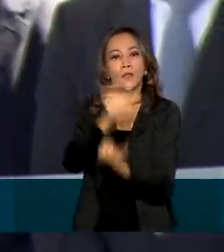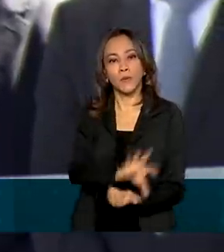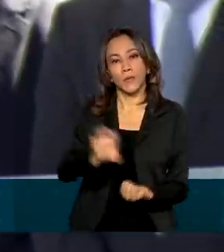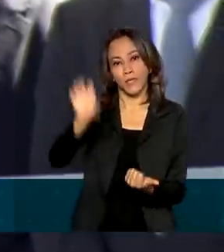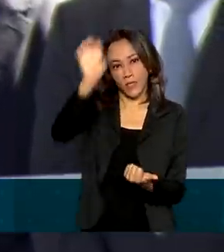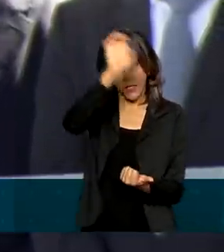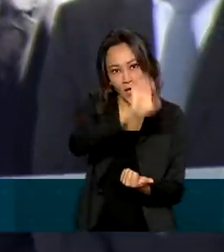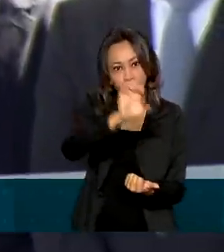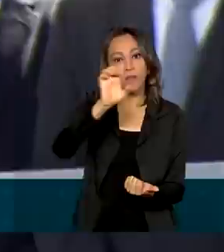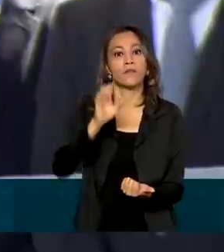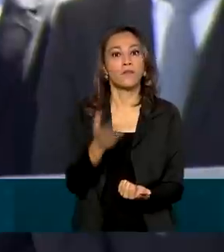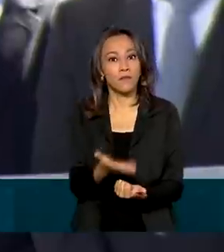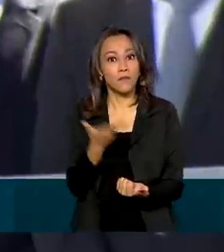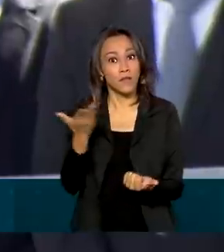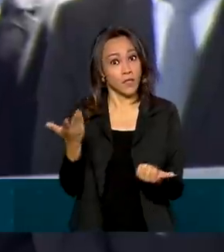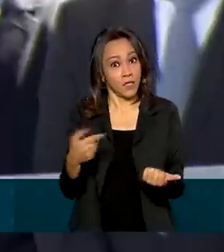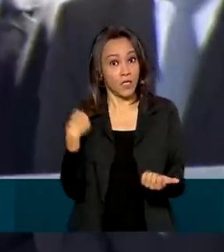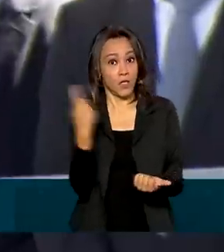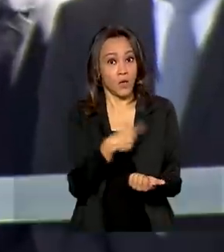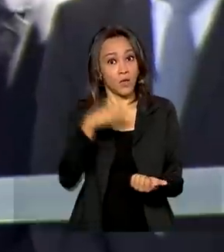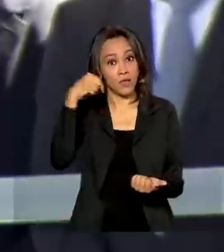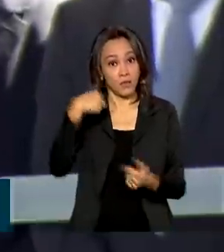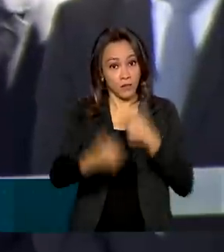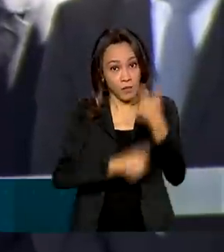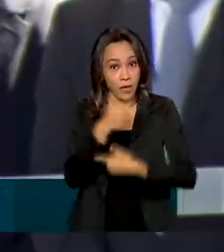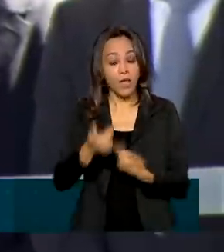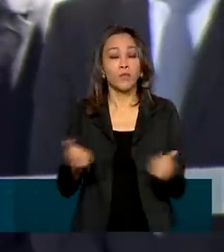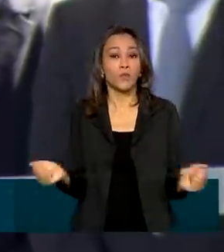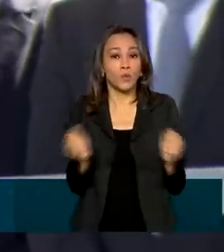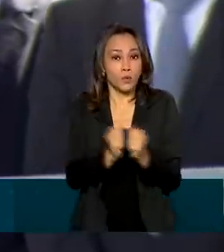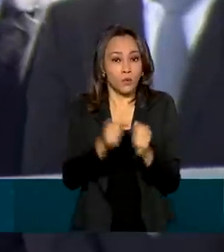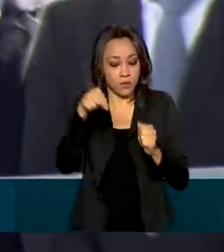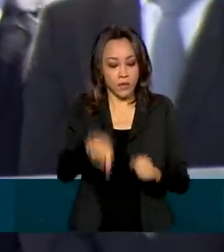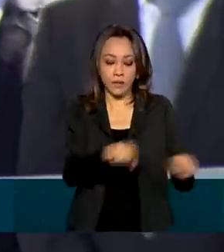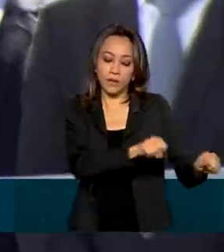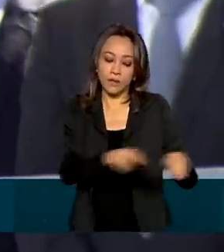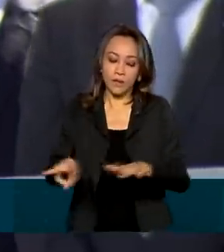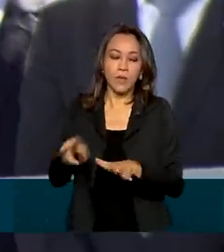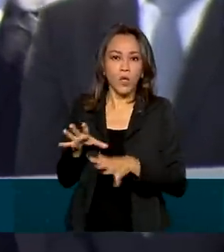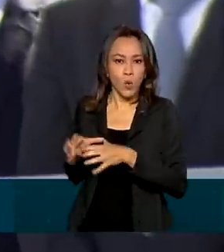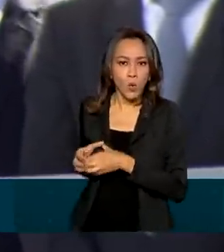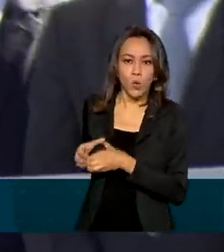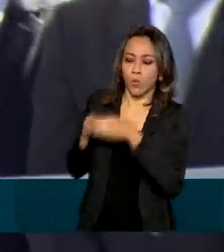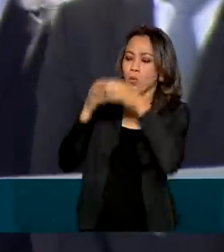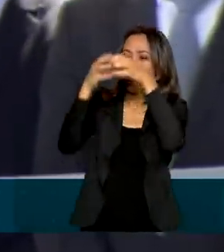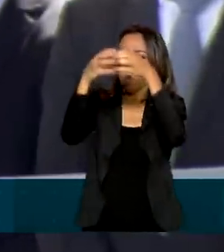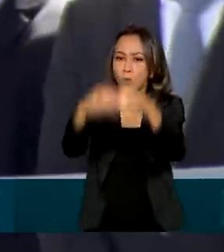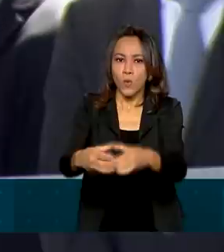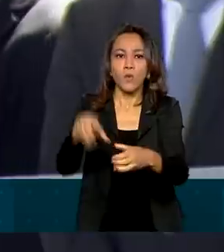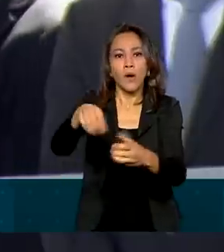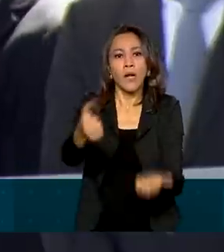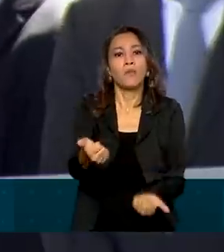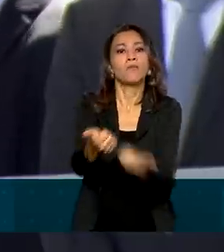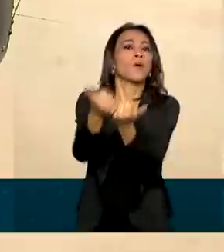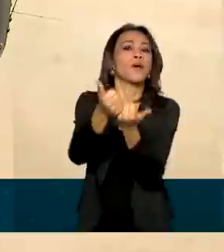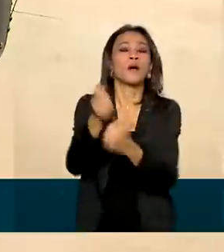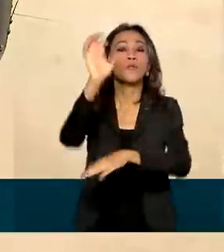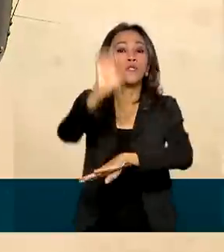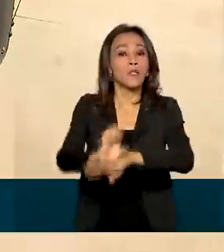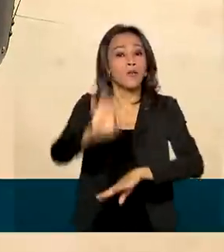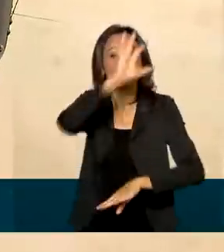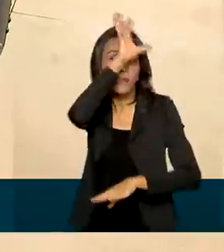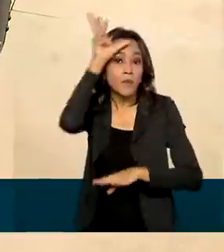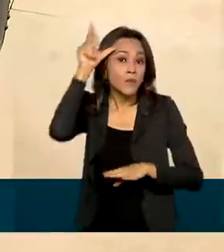de modo direto e imediato, como atuamos nesta semana, ao enviar a Força Nacional para reforçar o trabalho das Forças de Segurança no Amazonas.